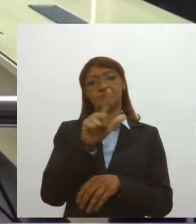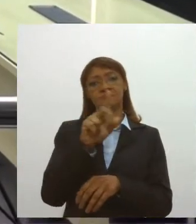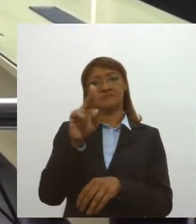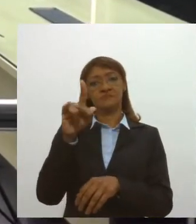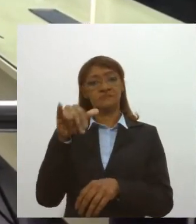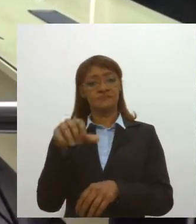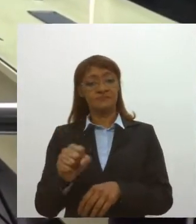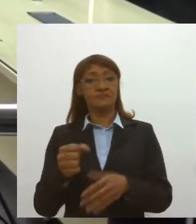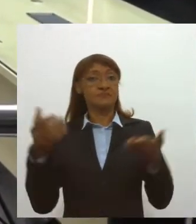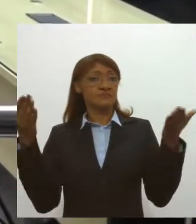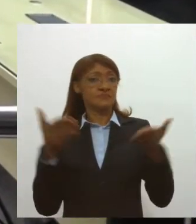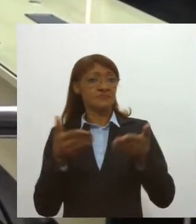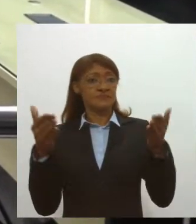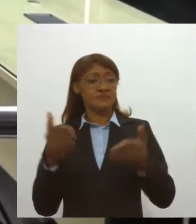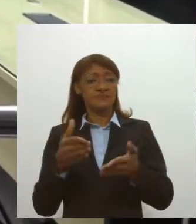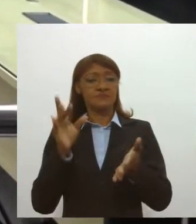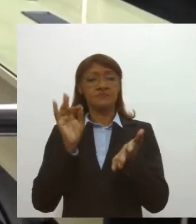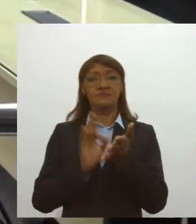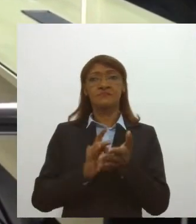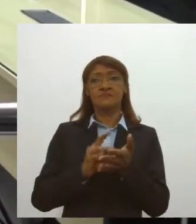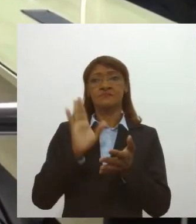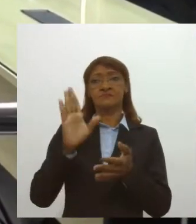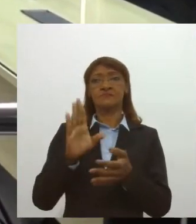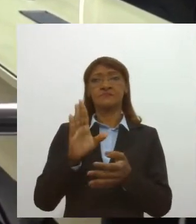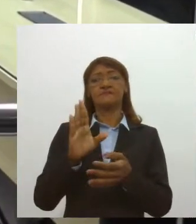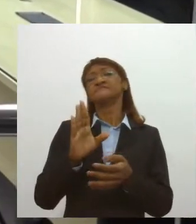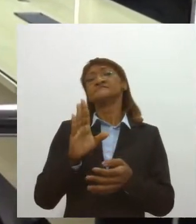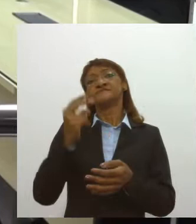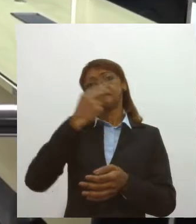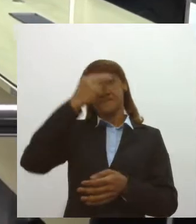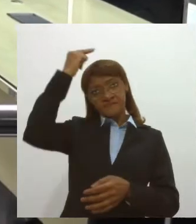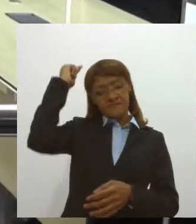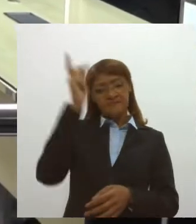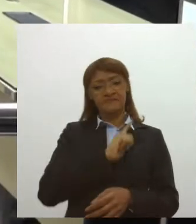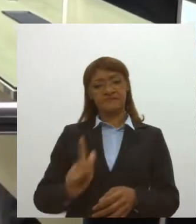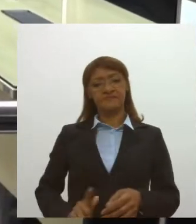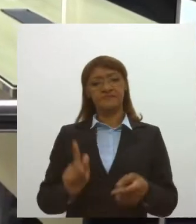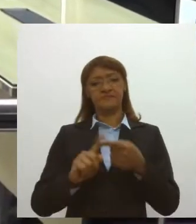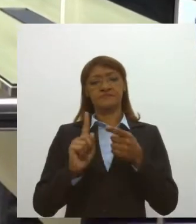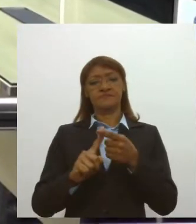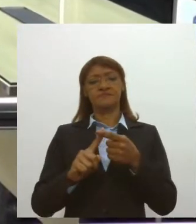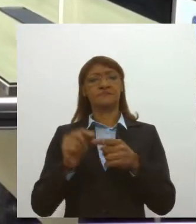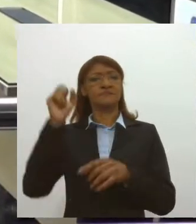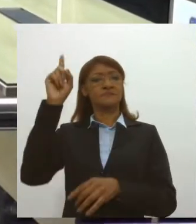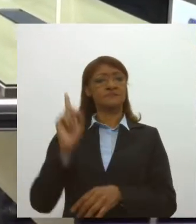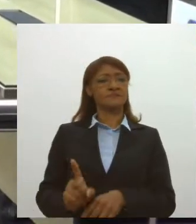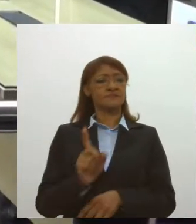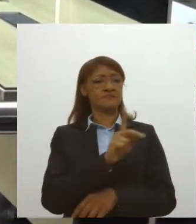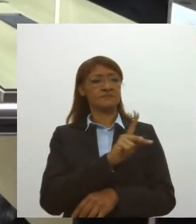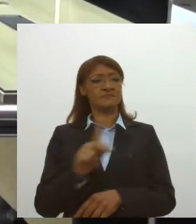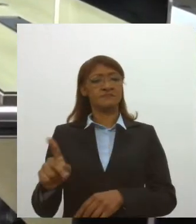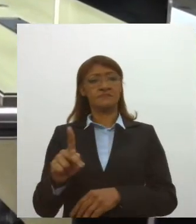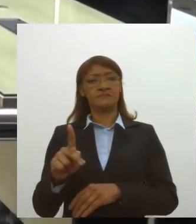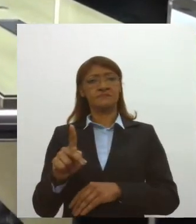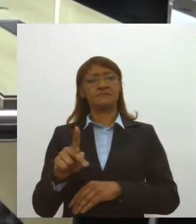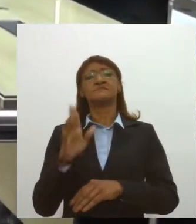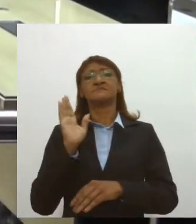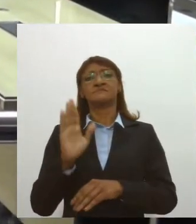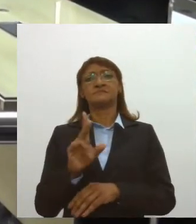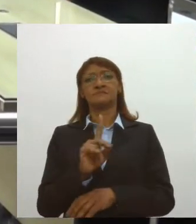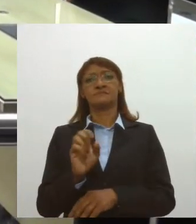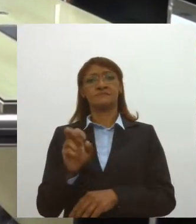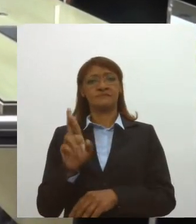da parlamentar será encaminhado ao governador Belivaldo Chagas e ao diretor-presidente do Departamento de Estradas e Rodagem, UDR.